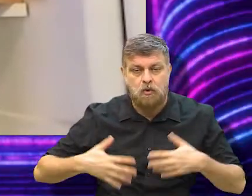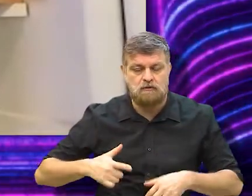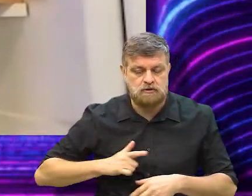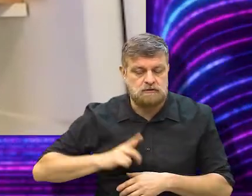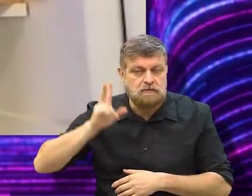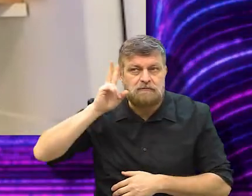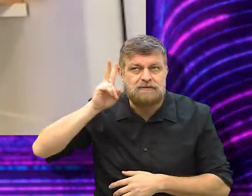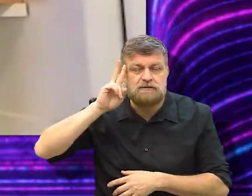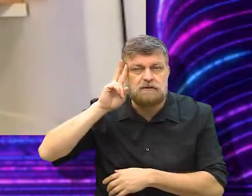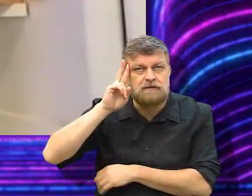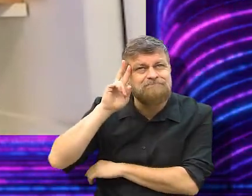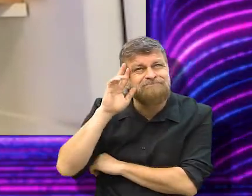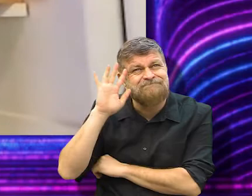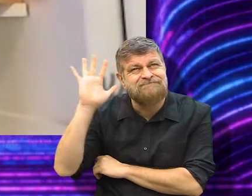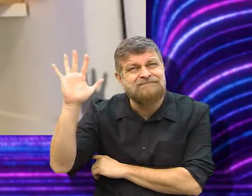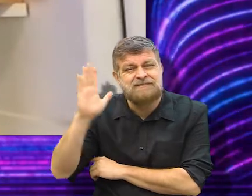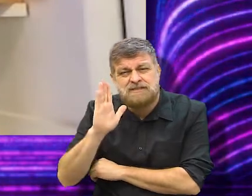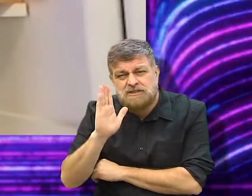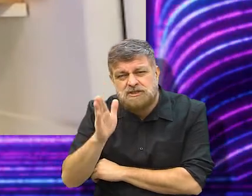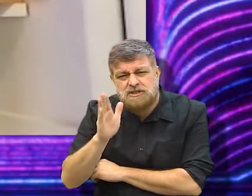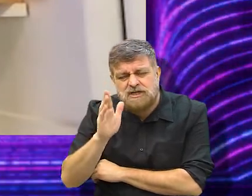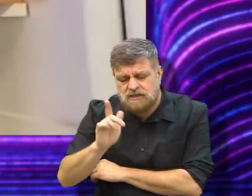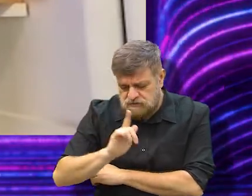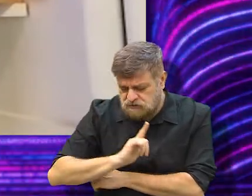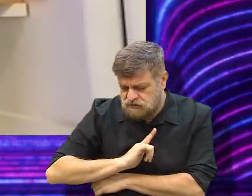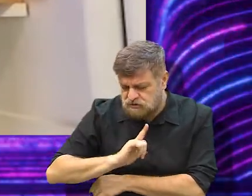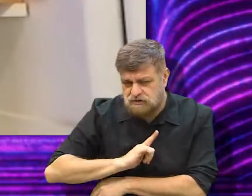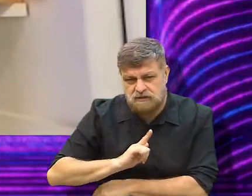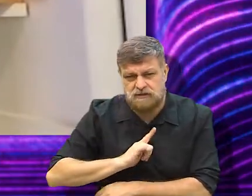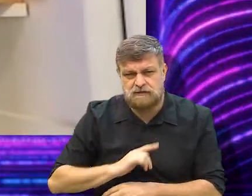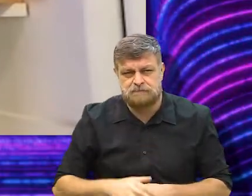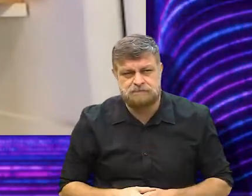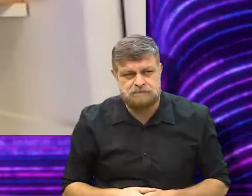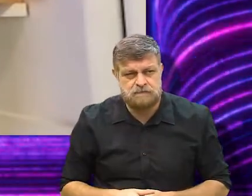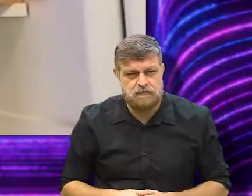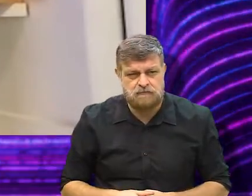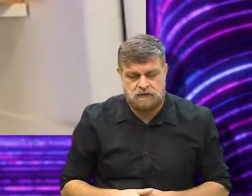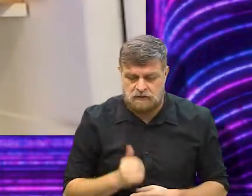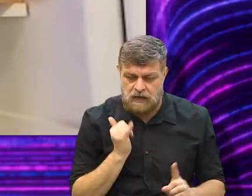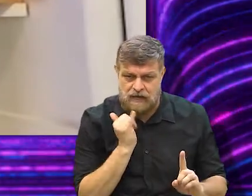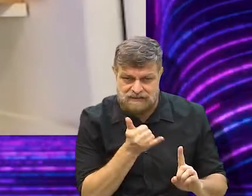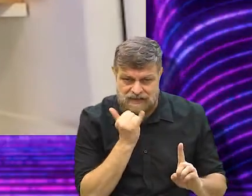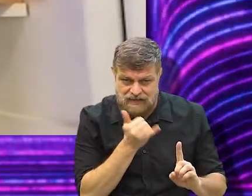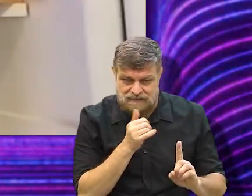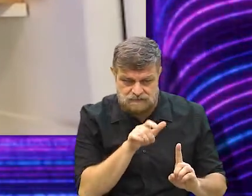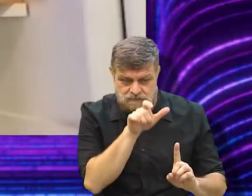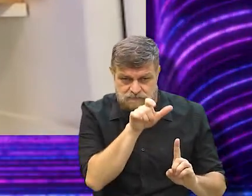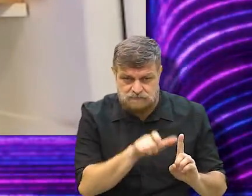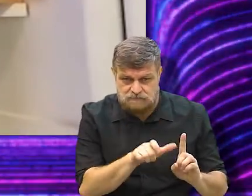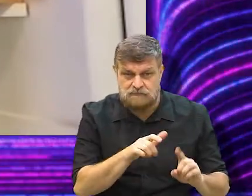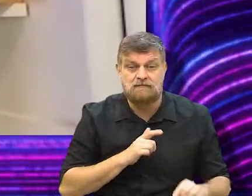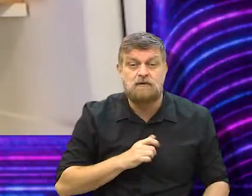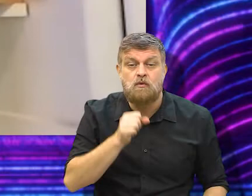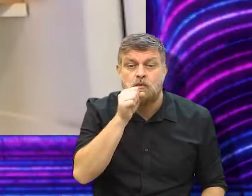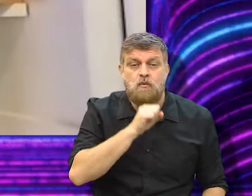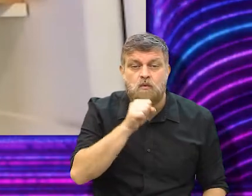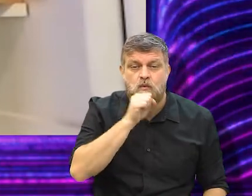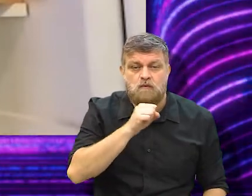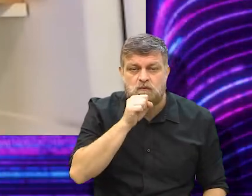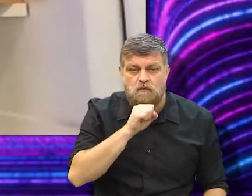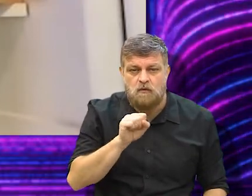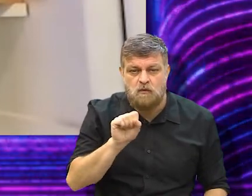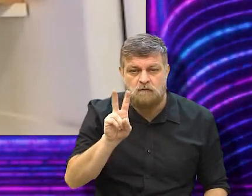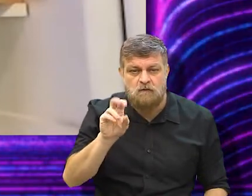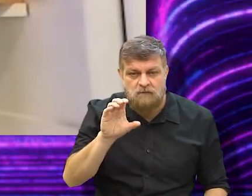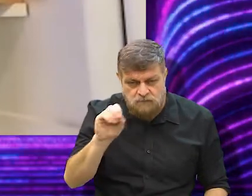tinha uma história, quer dizer, o núcleo narrativo é baseado na história dos meus avós